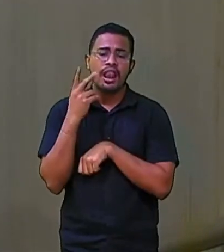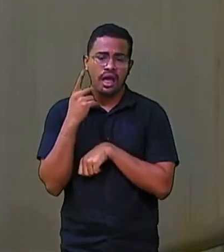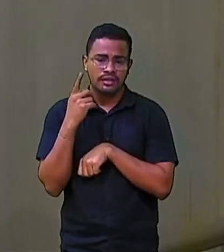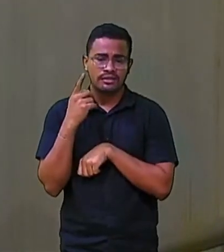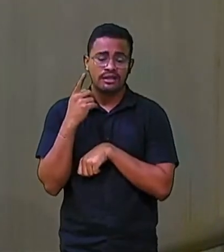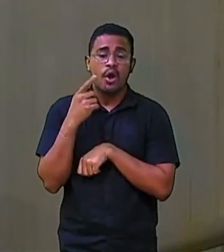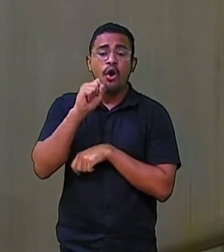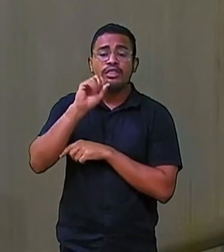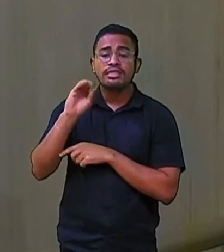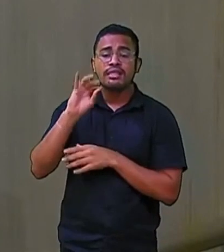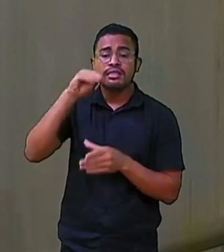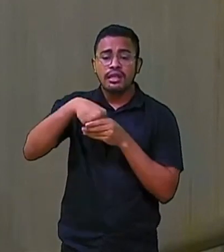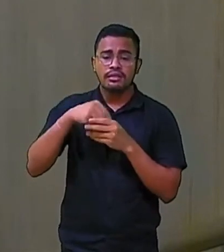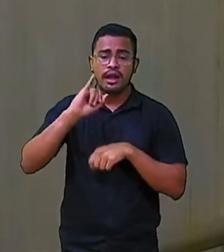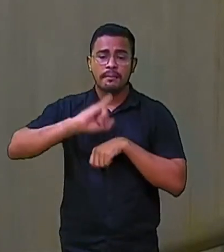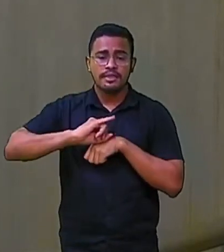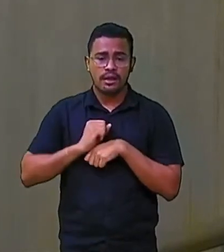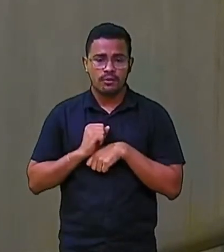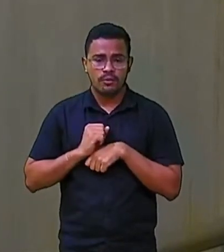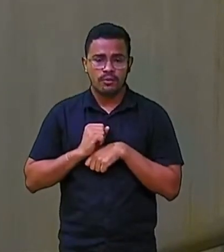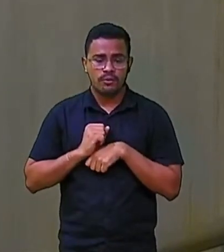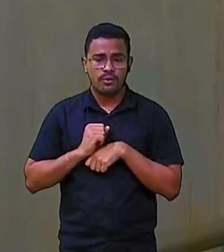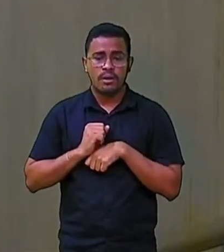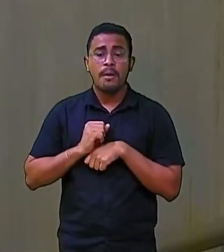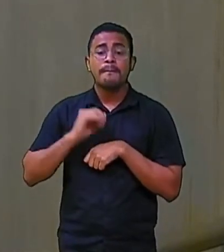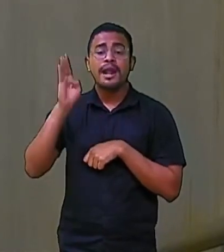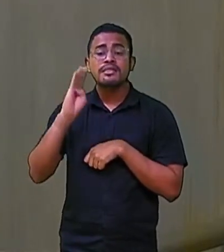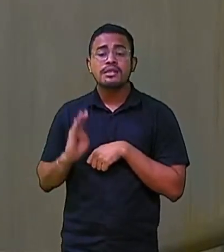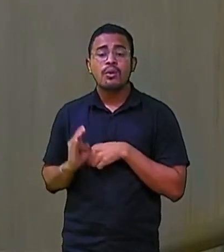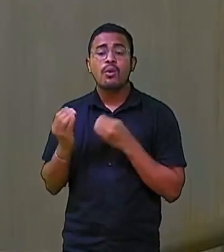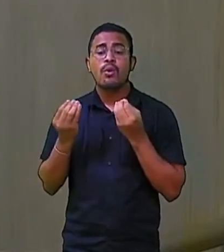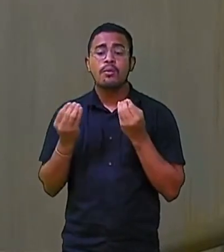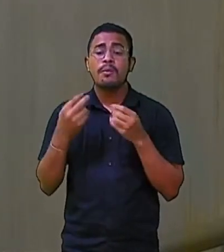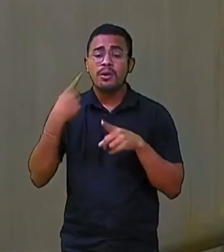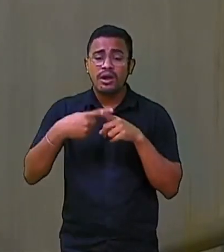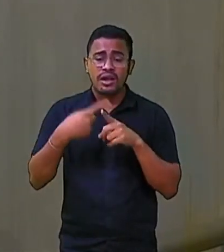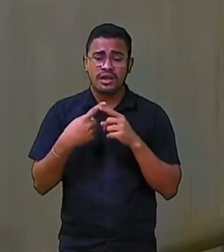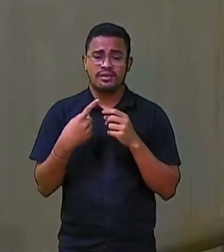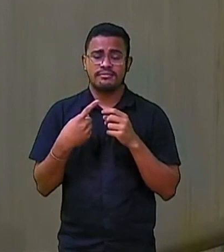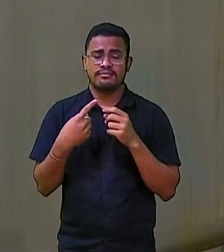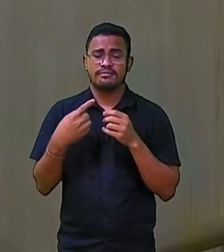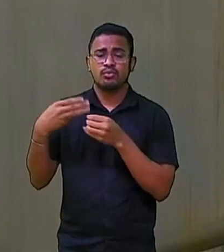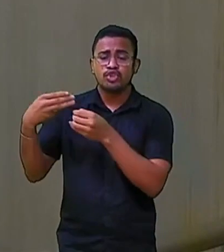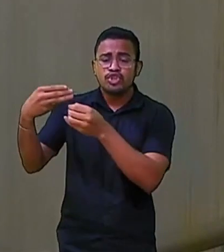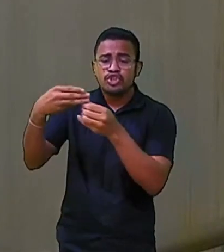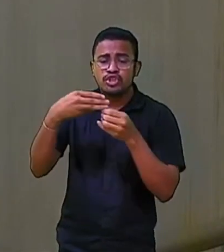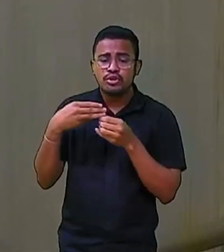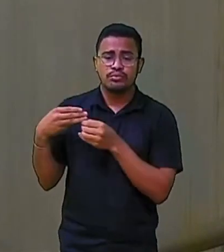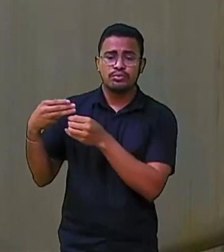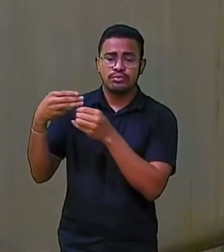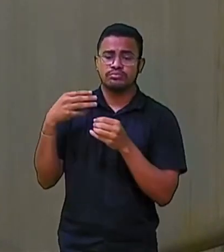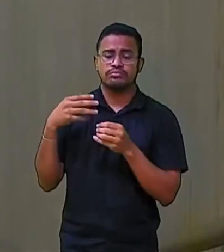do Brasil, por que são 80 daqui? Porque os municípios, vai atrás que são os municípios São as escolas